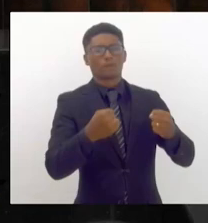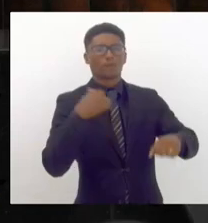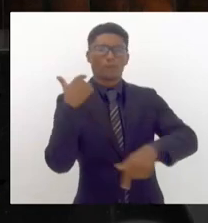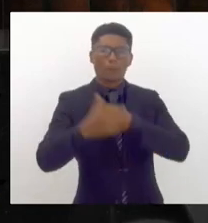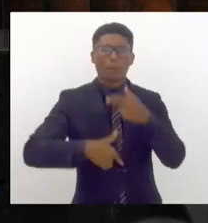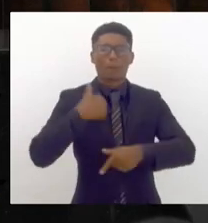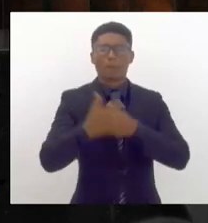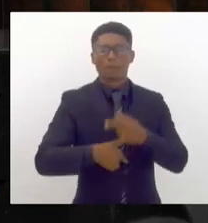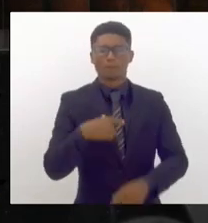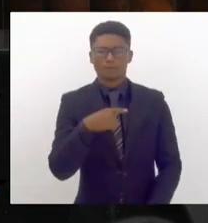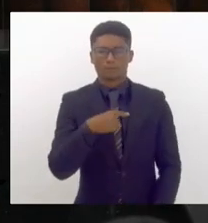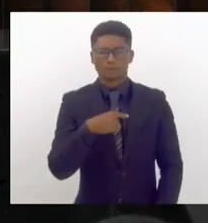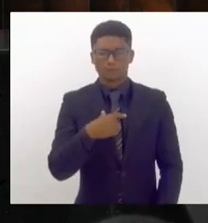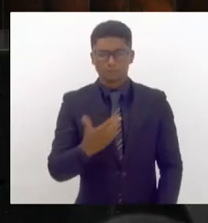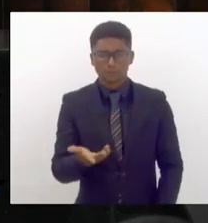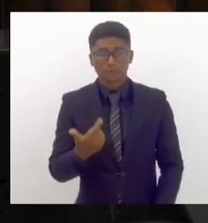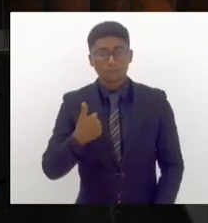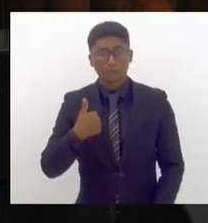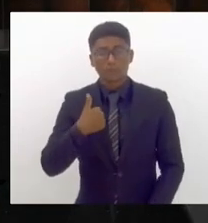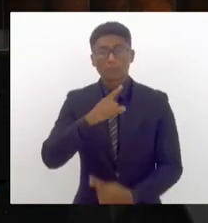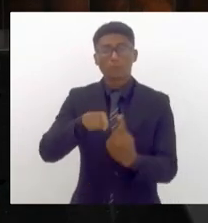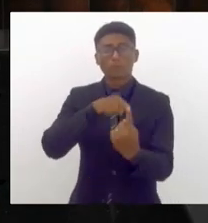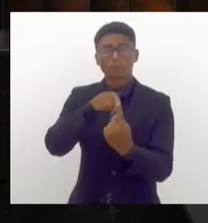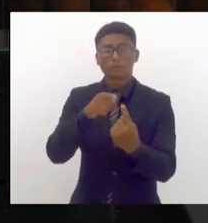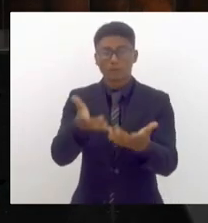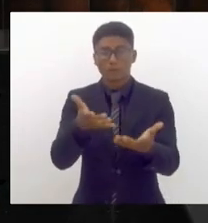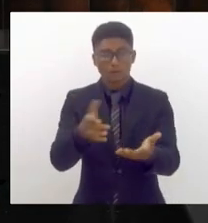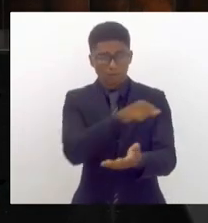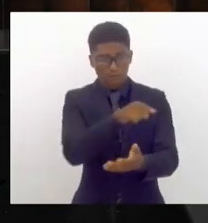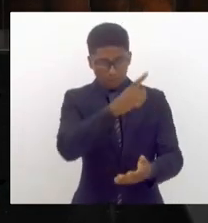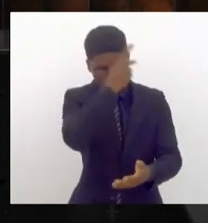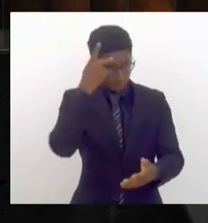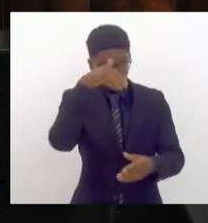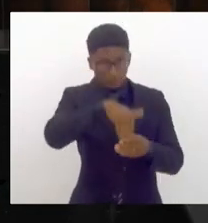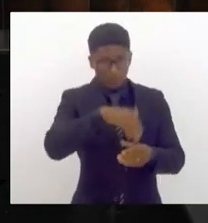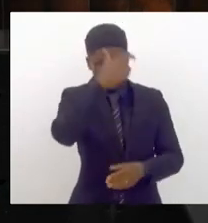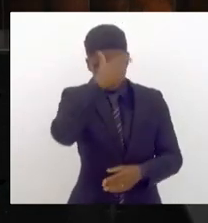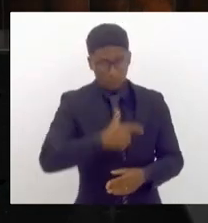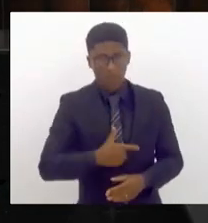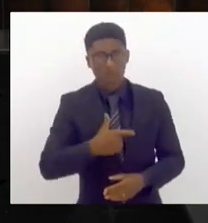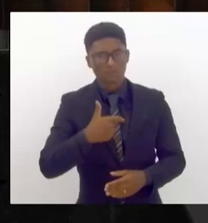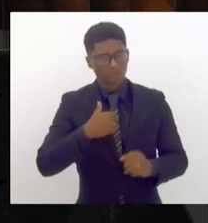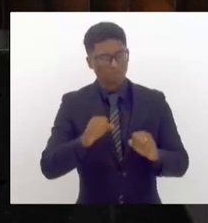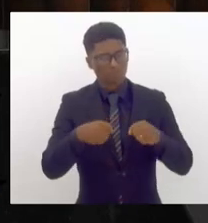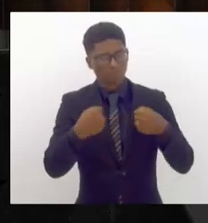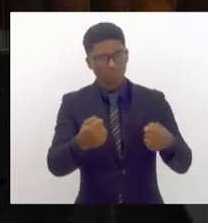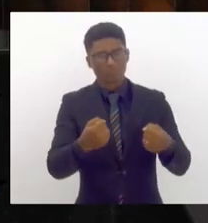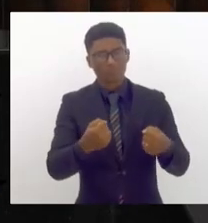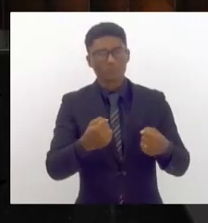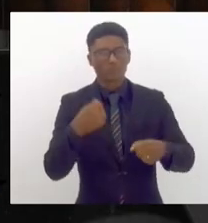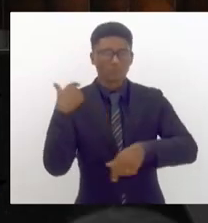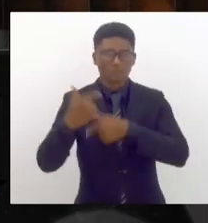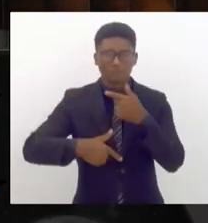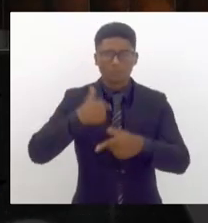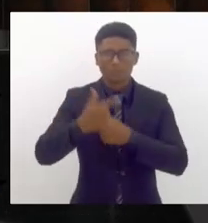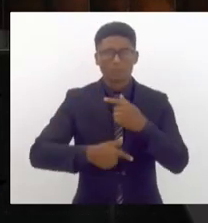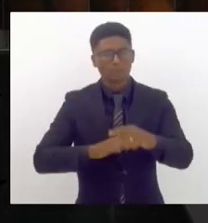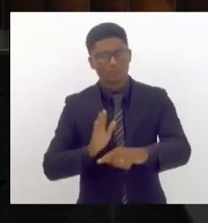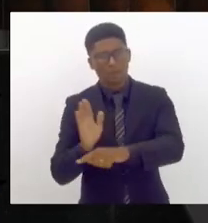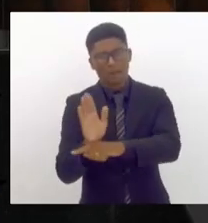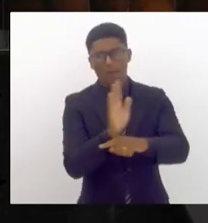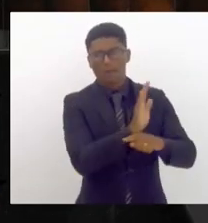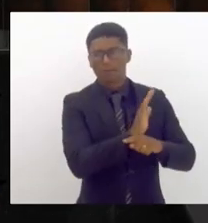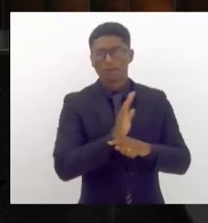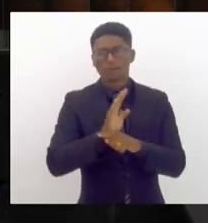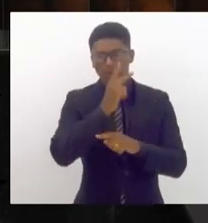e na minha missão é honrar todos os votos que tive trabalhando não só para quem votou em mim mas em prol de todos os